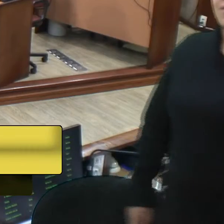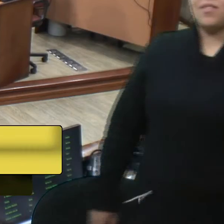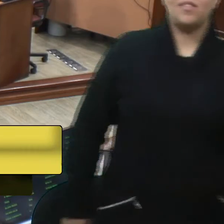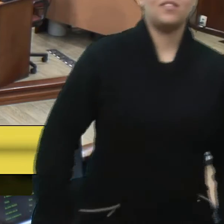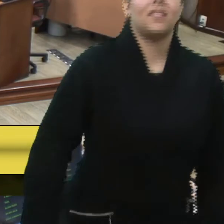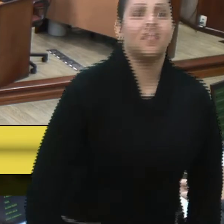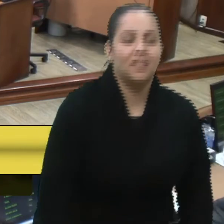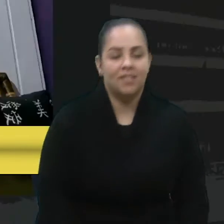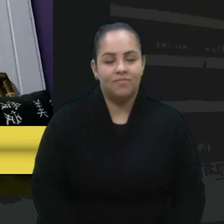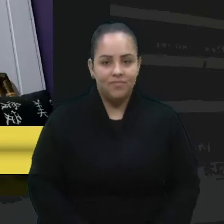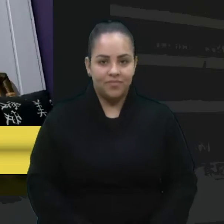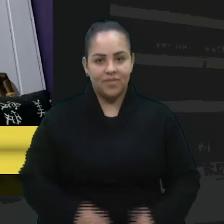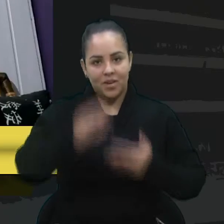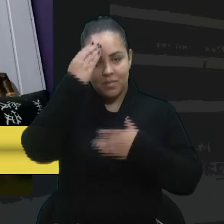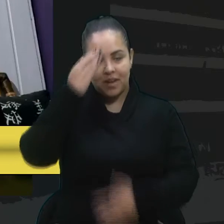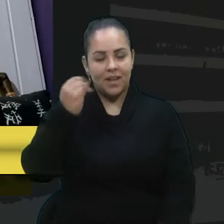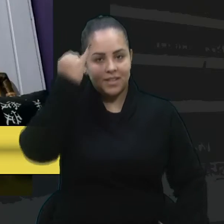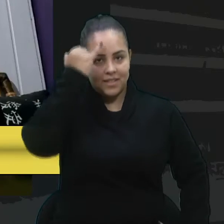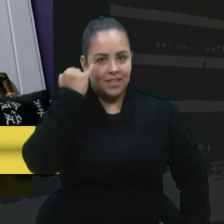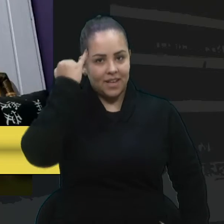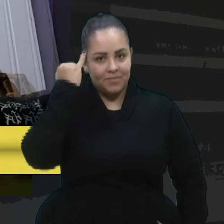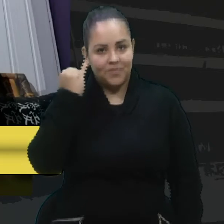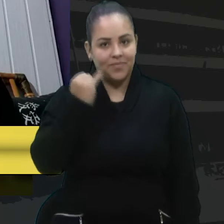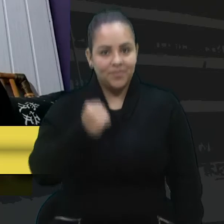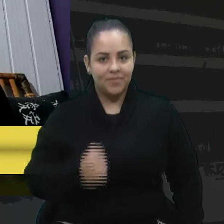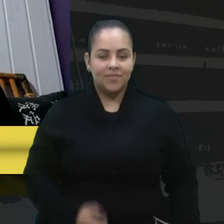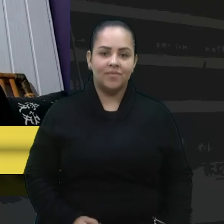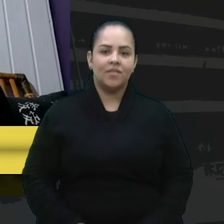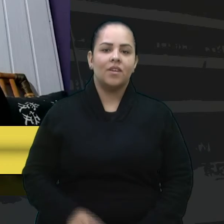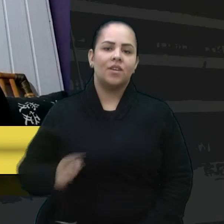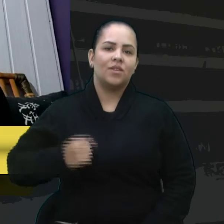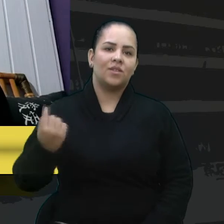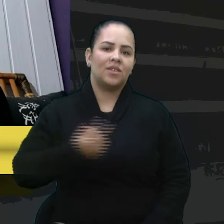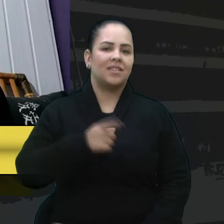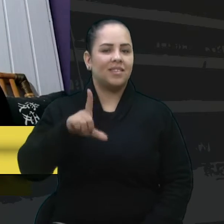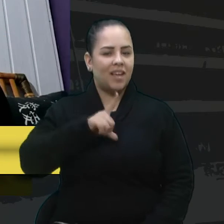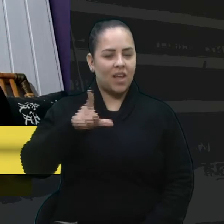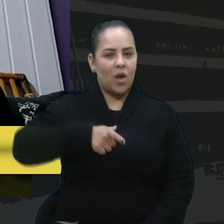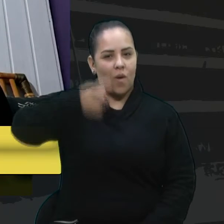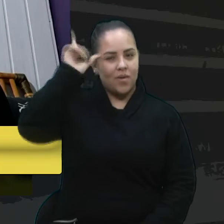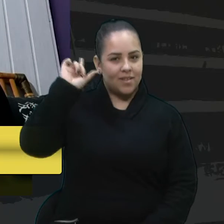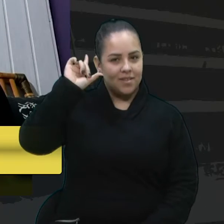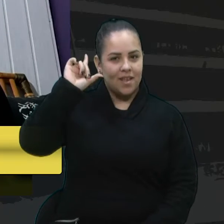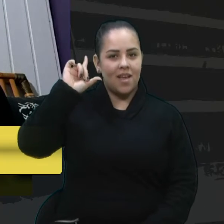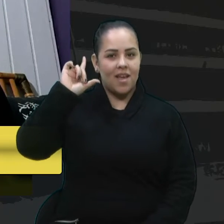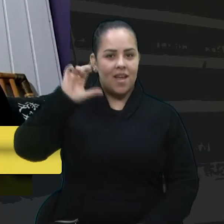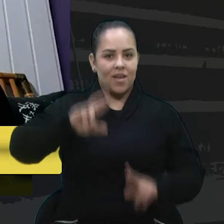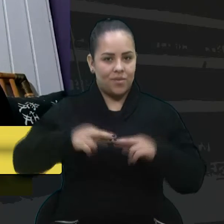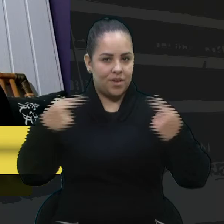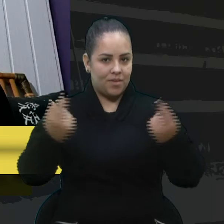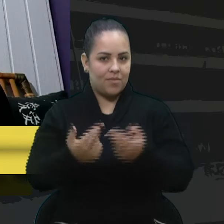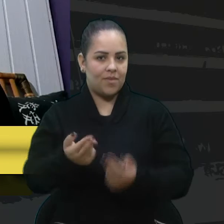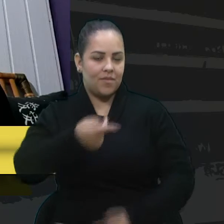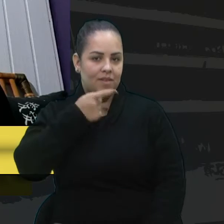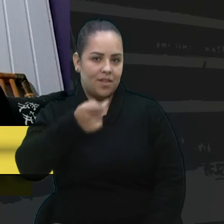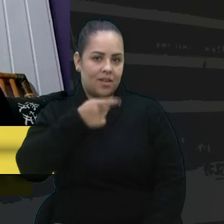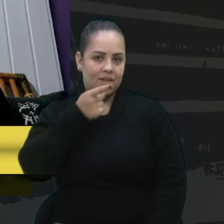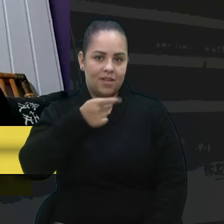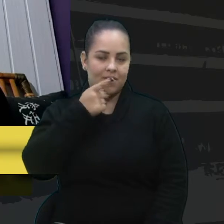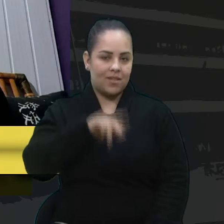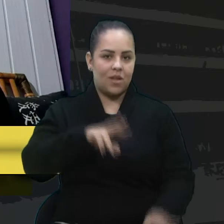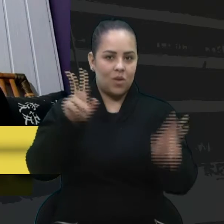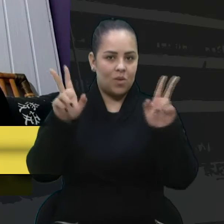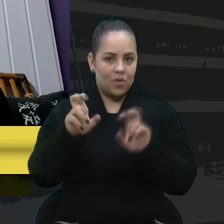Obrigado, Zé Debrós. Ontem tivemos essa reunião, essa audiência pública para tratar assunto aí em relação